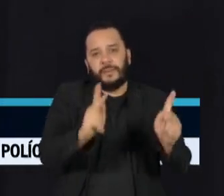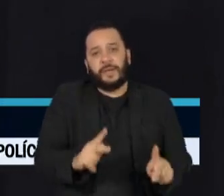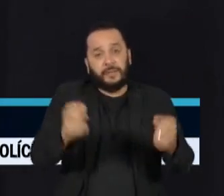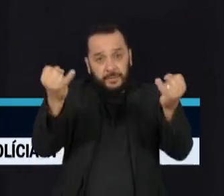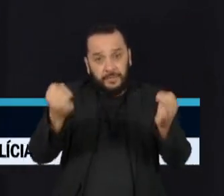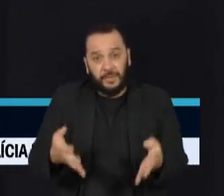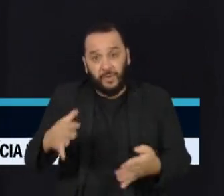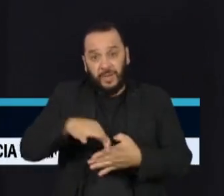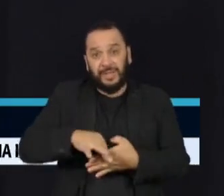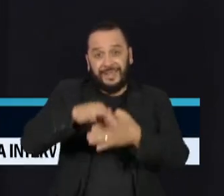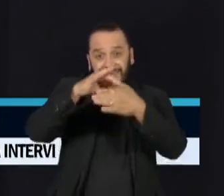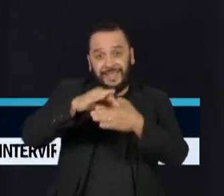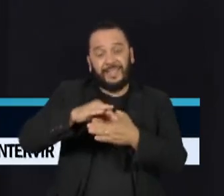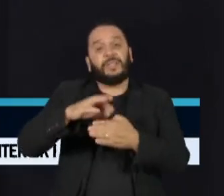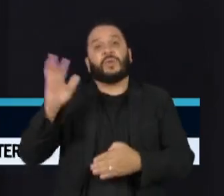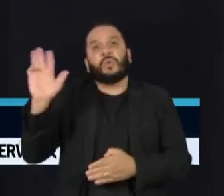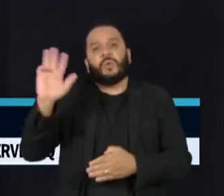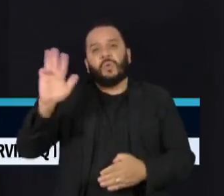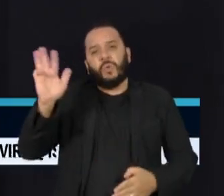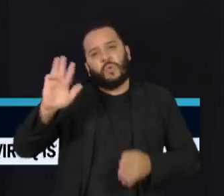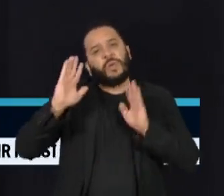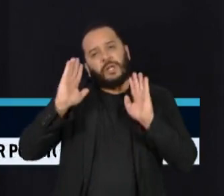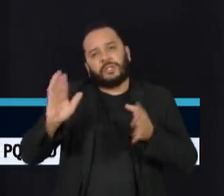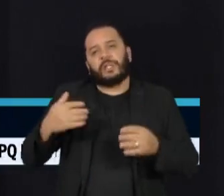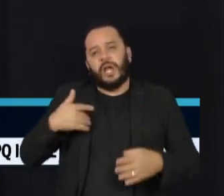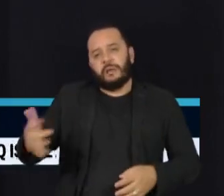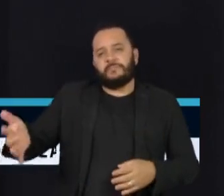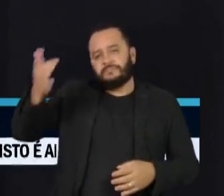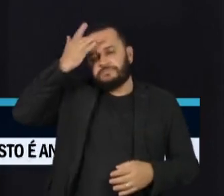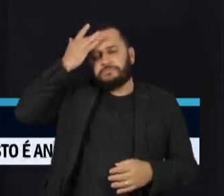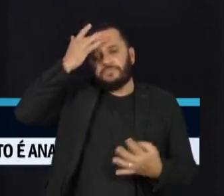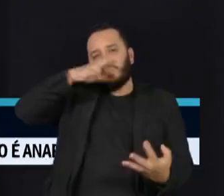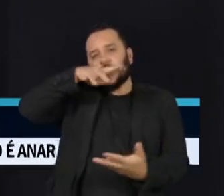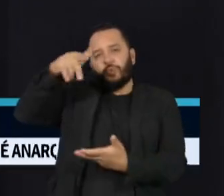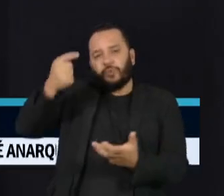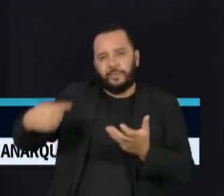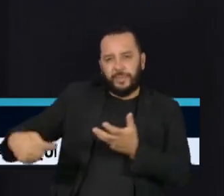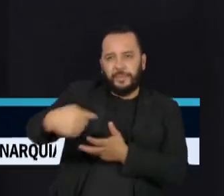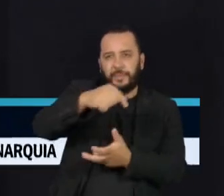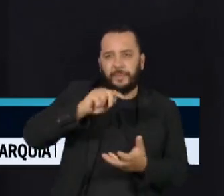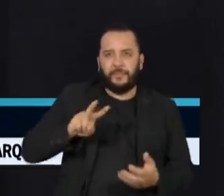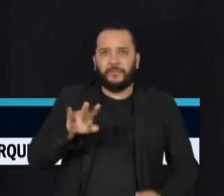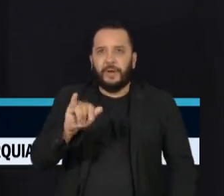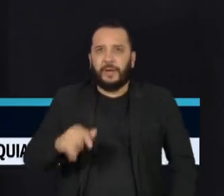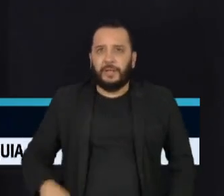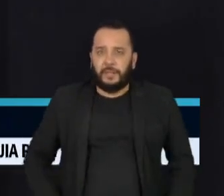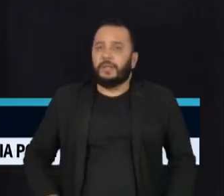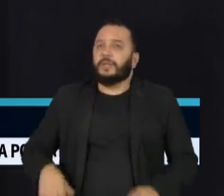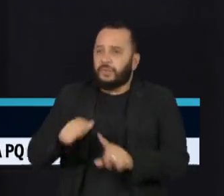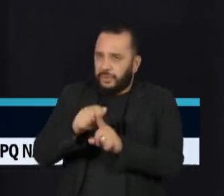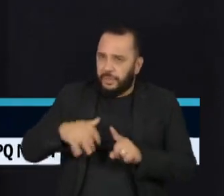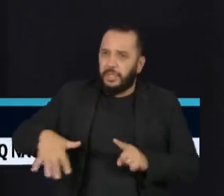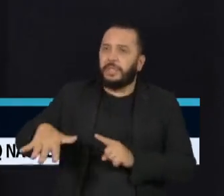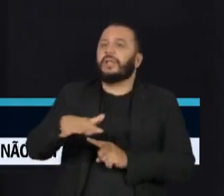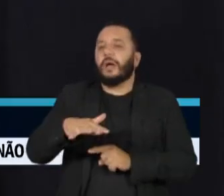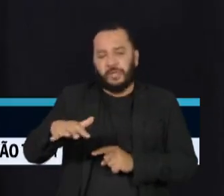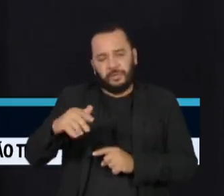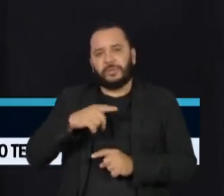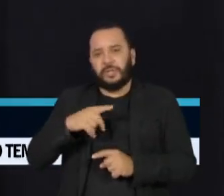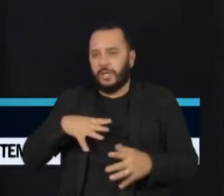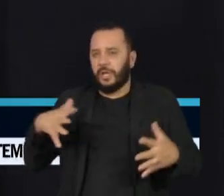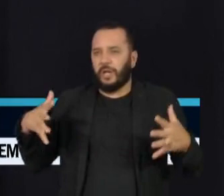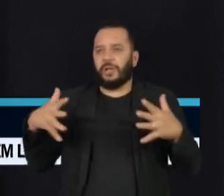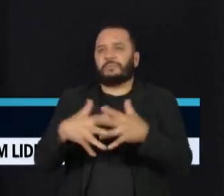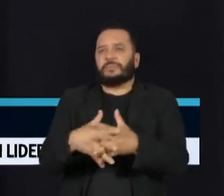marcante a nível internacional. Neste mundo conturbado em que vivemos, precisamos de lideranças